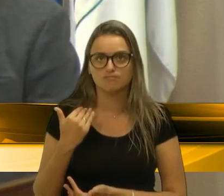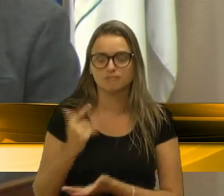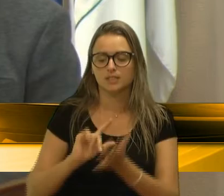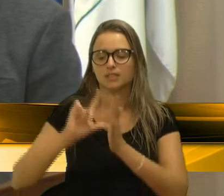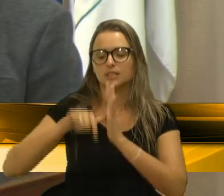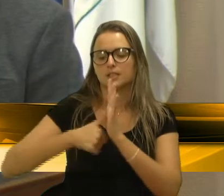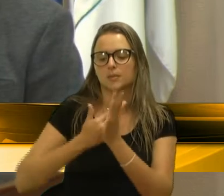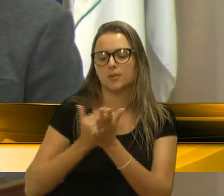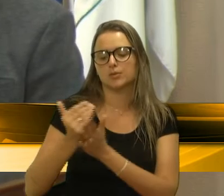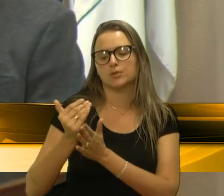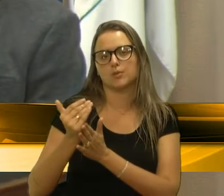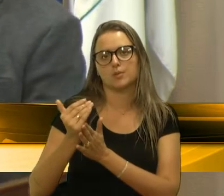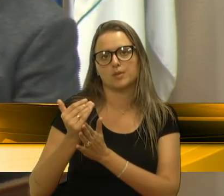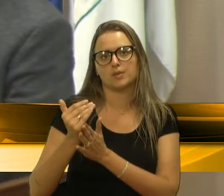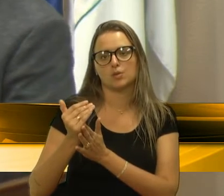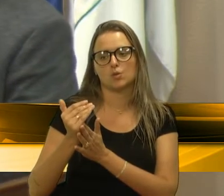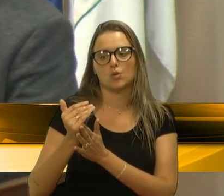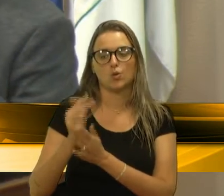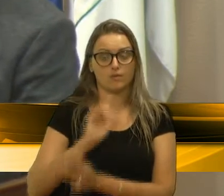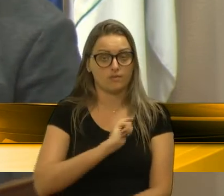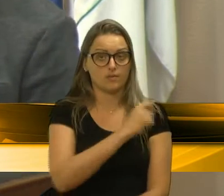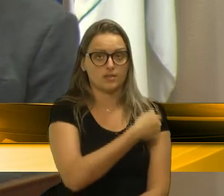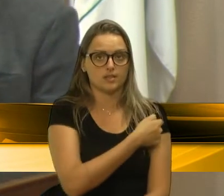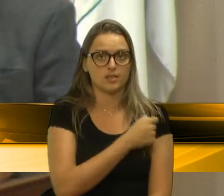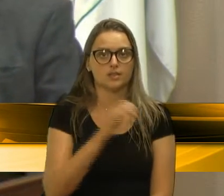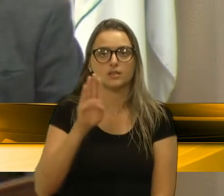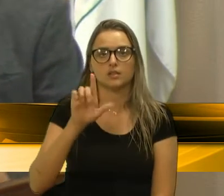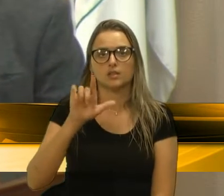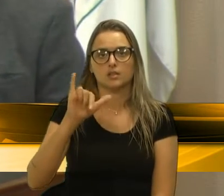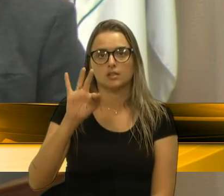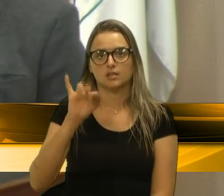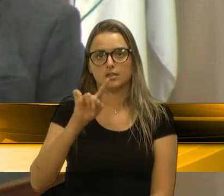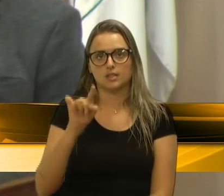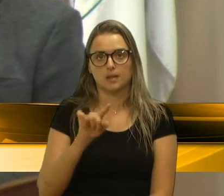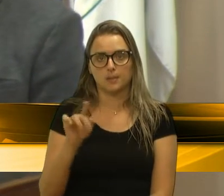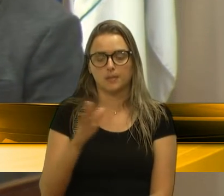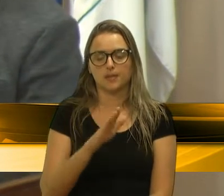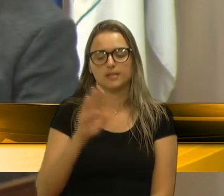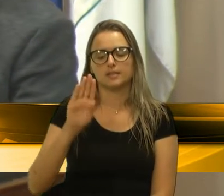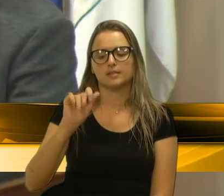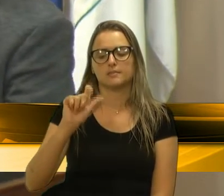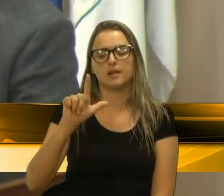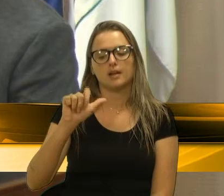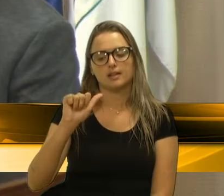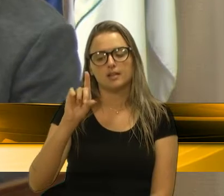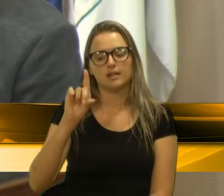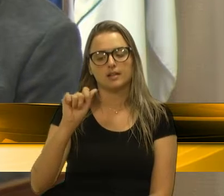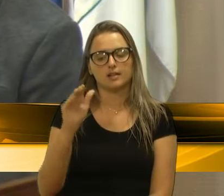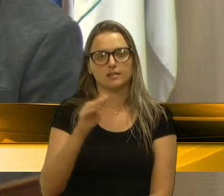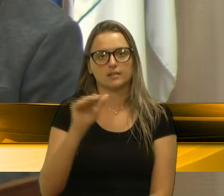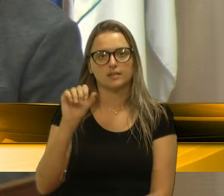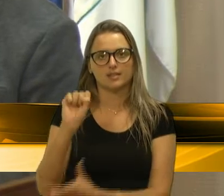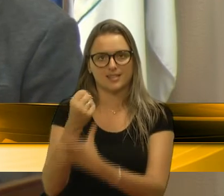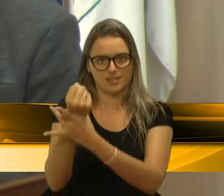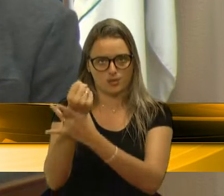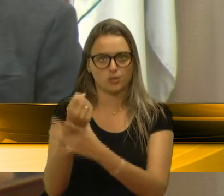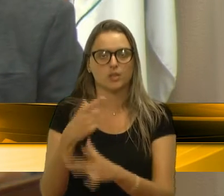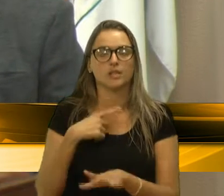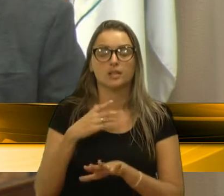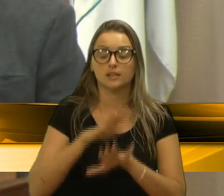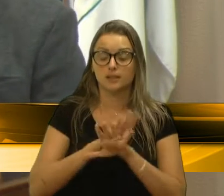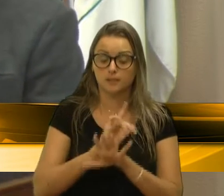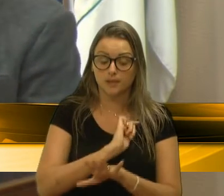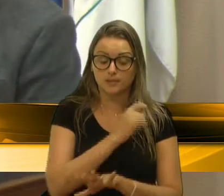questão da balada segura. A partir desse acidente, dessas mortes, de ações mais concretas e conjuntas dos órgãos de fiscalização,